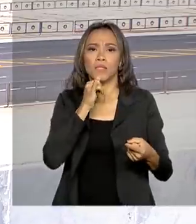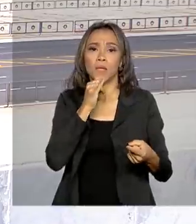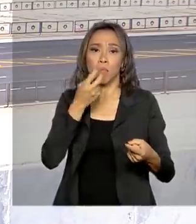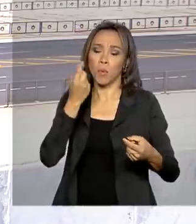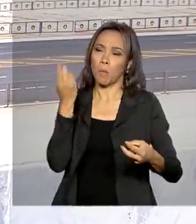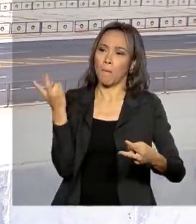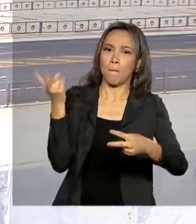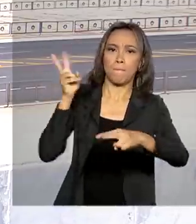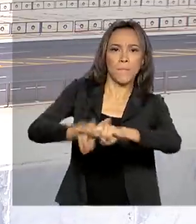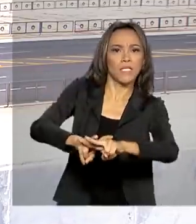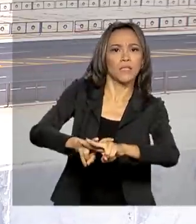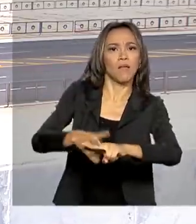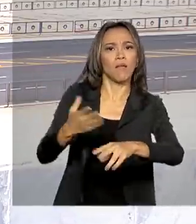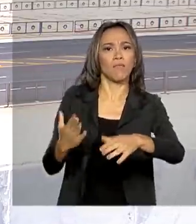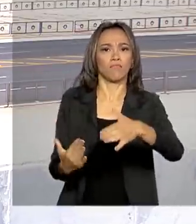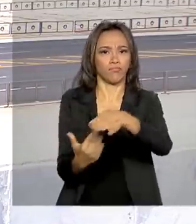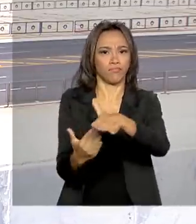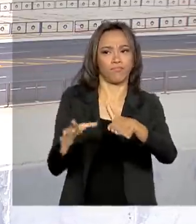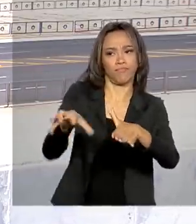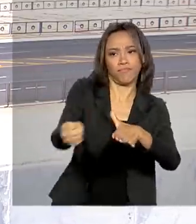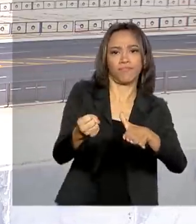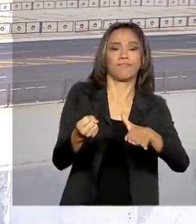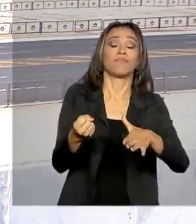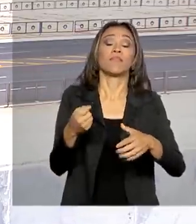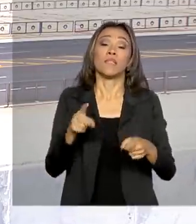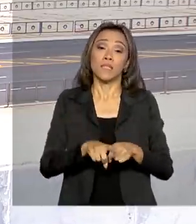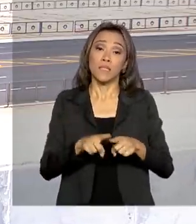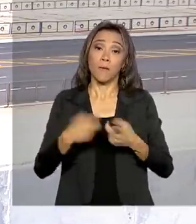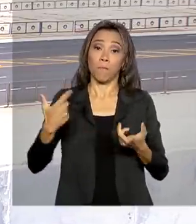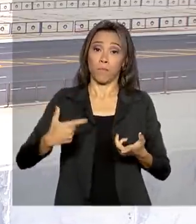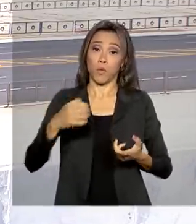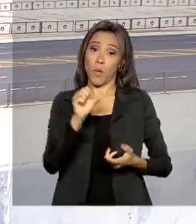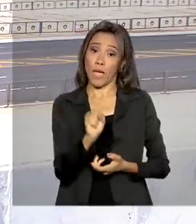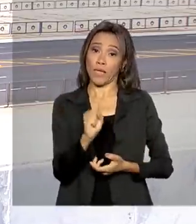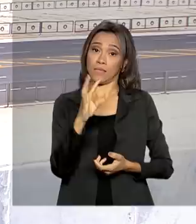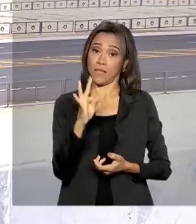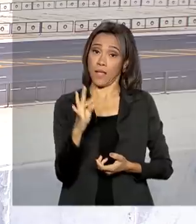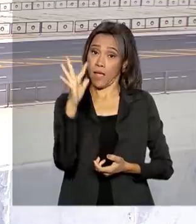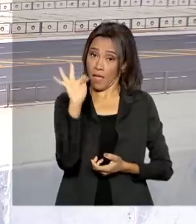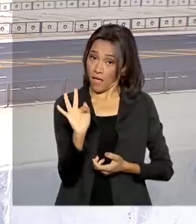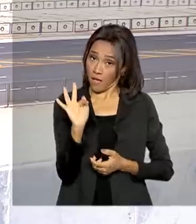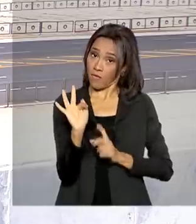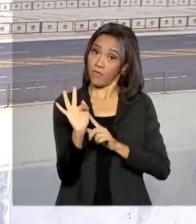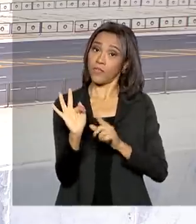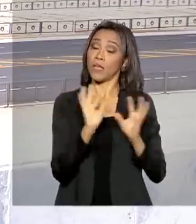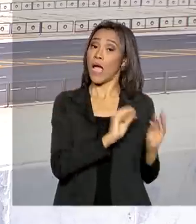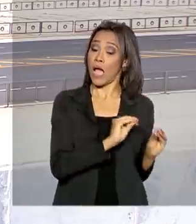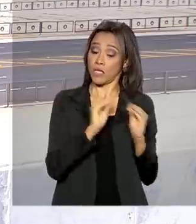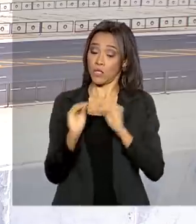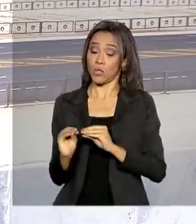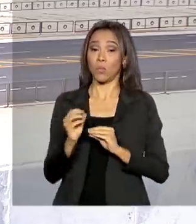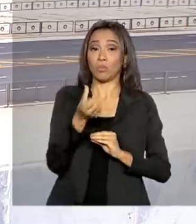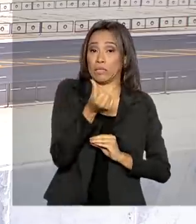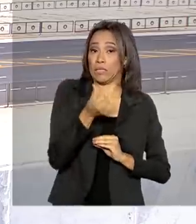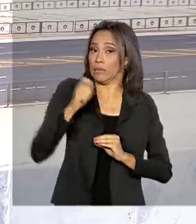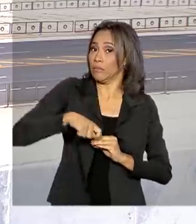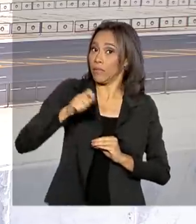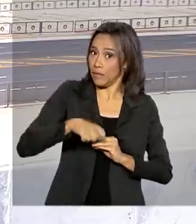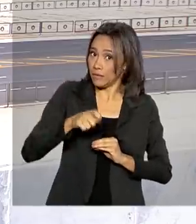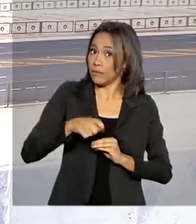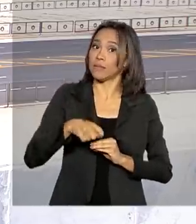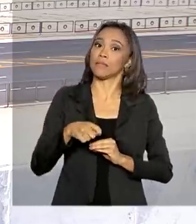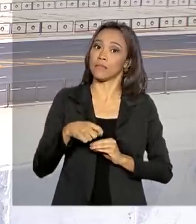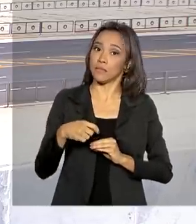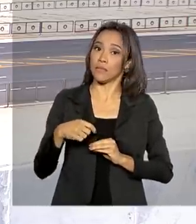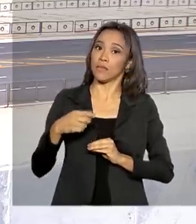preventivas. O presidente do STF, Dias Toffoli, adiou por seis meses a implementação da figura